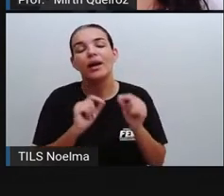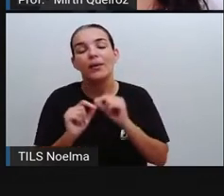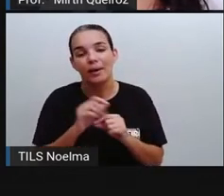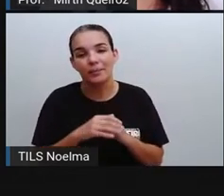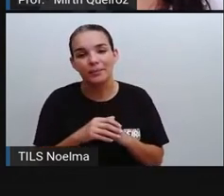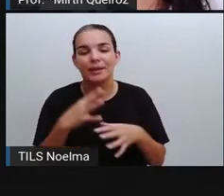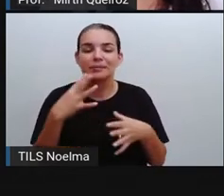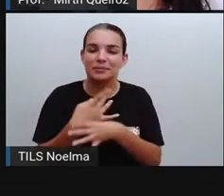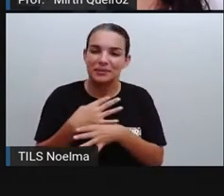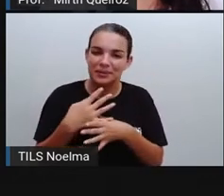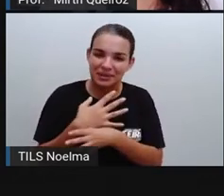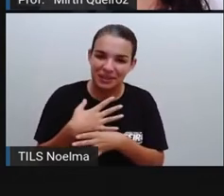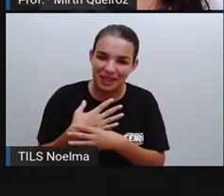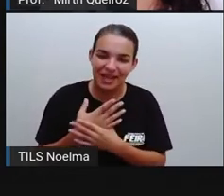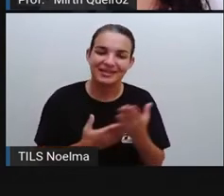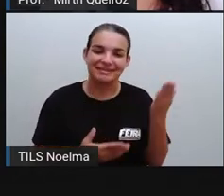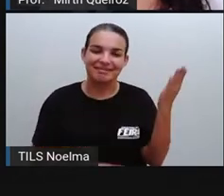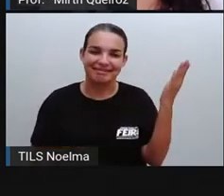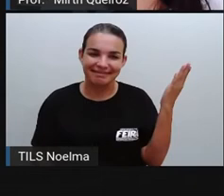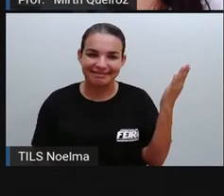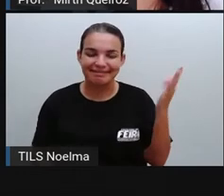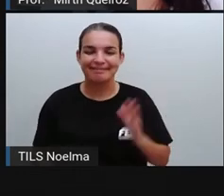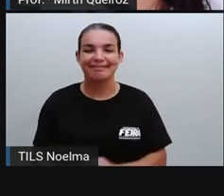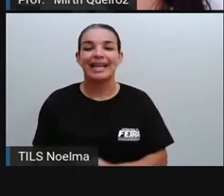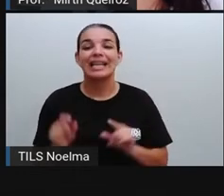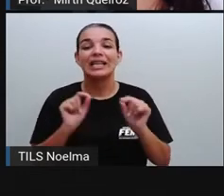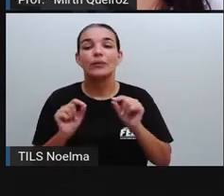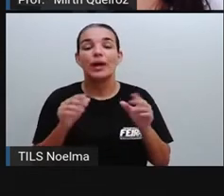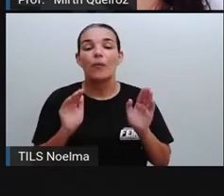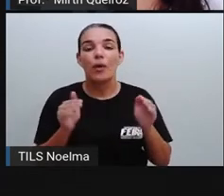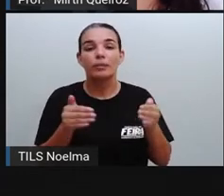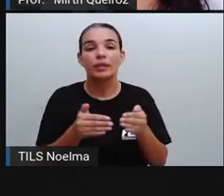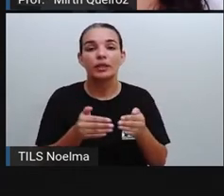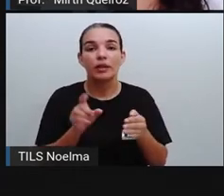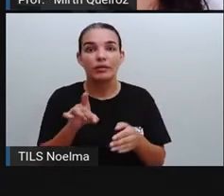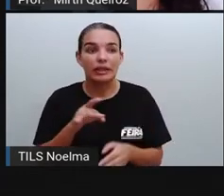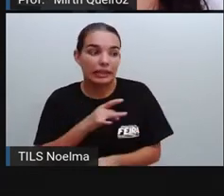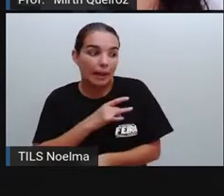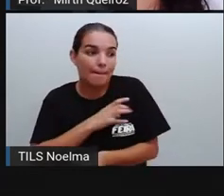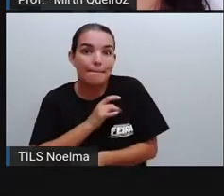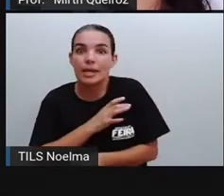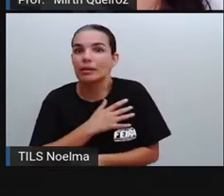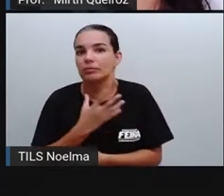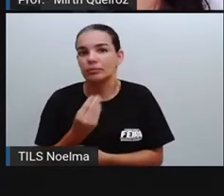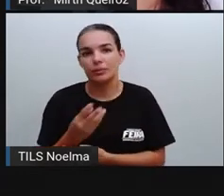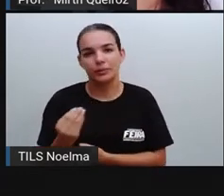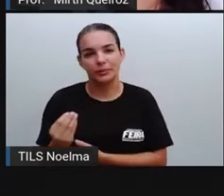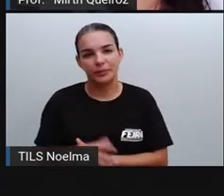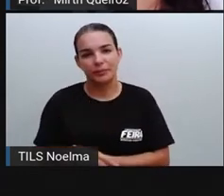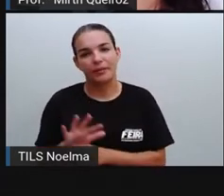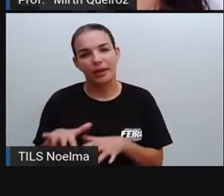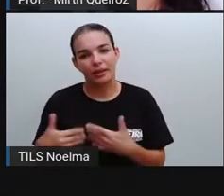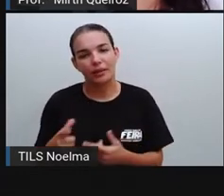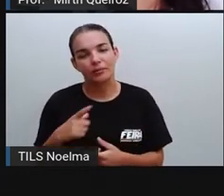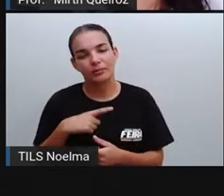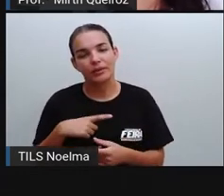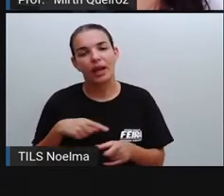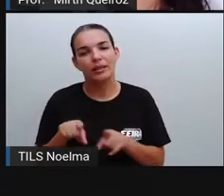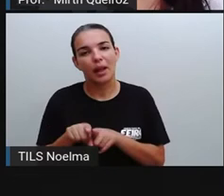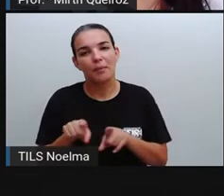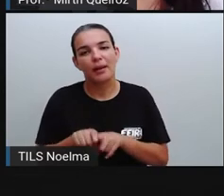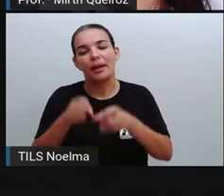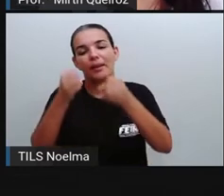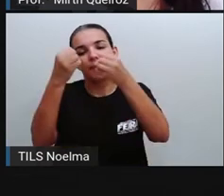No meio urbano, como o próprio nome diz. E o objetivo é causar certo terror. Que são utilizados para justificar